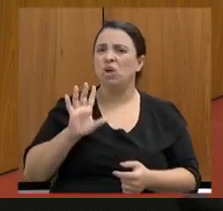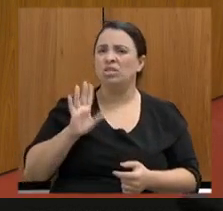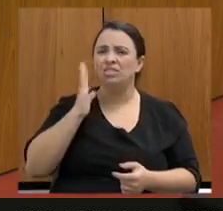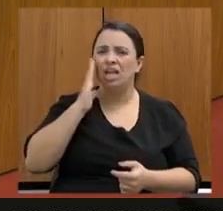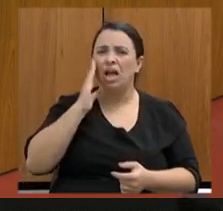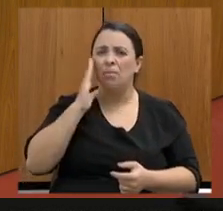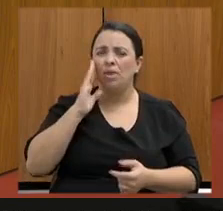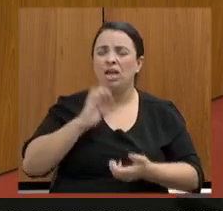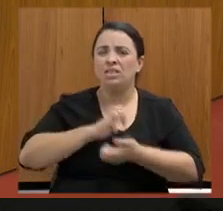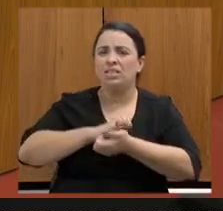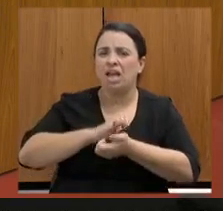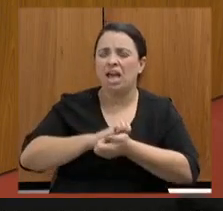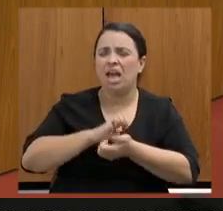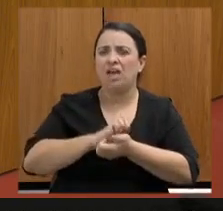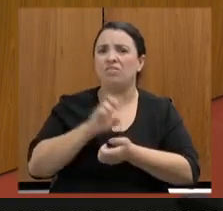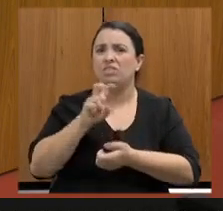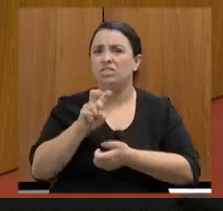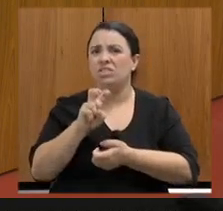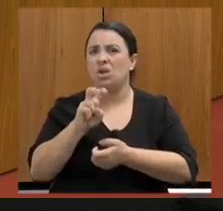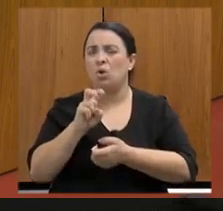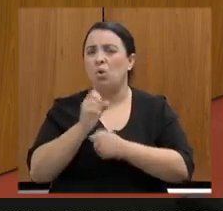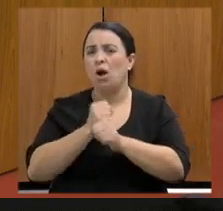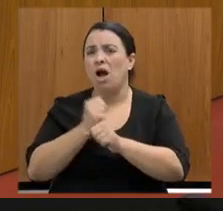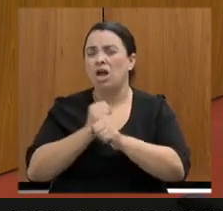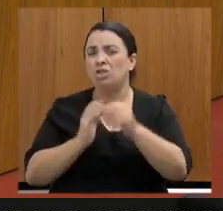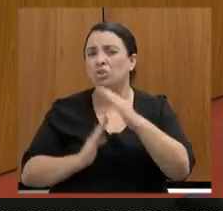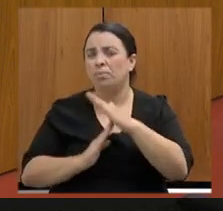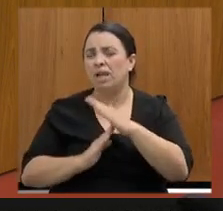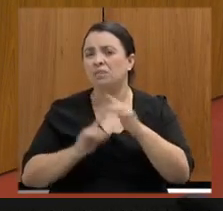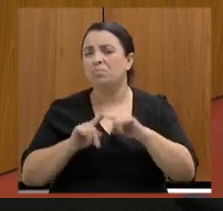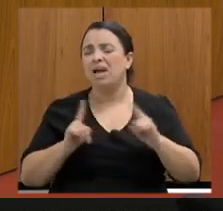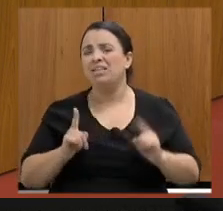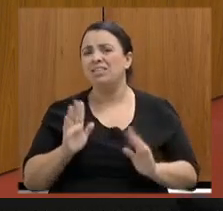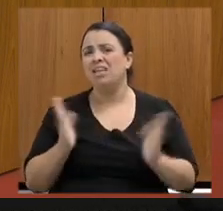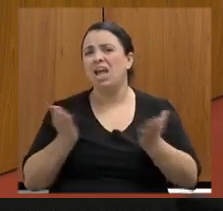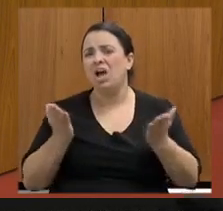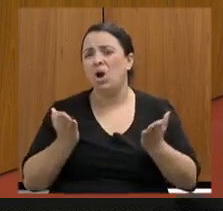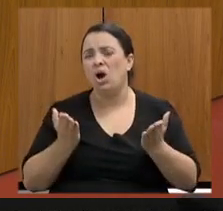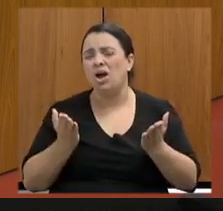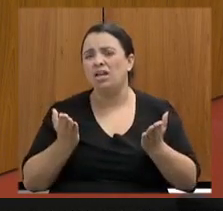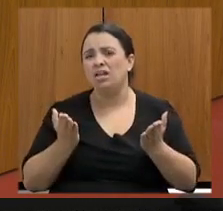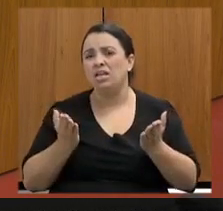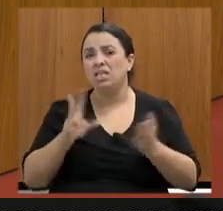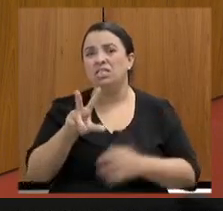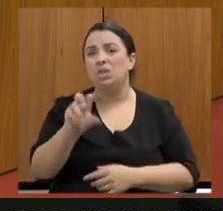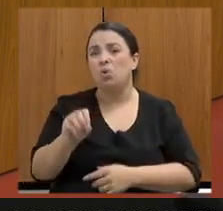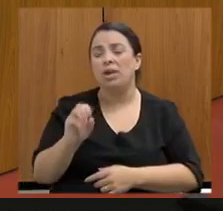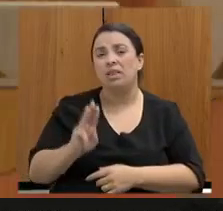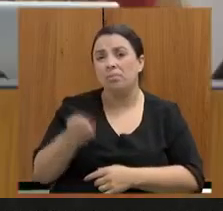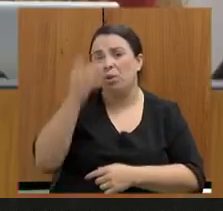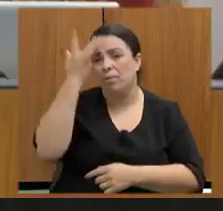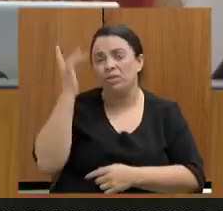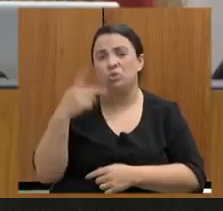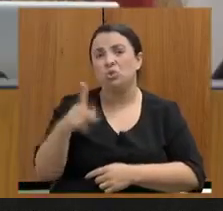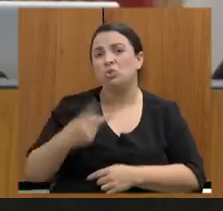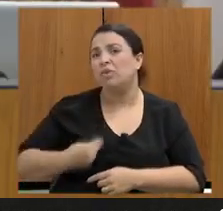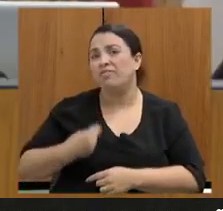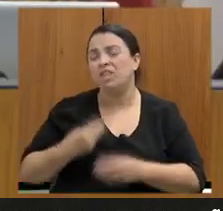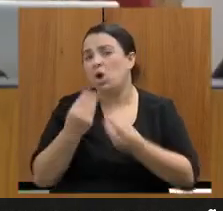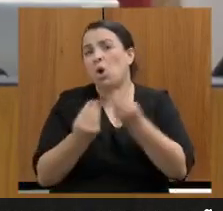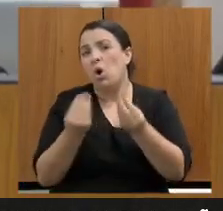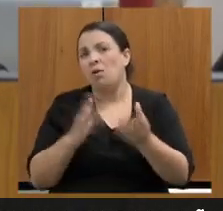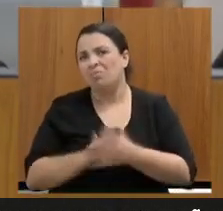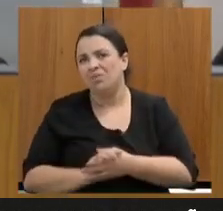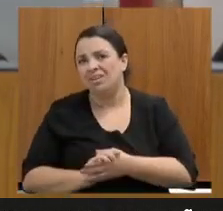prazo. E a vida de quase 90 mil pessoas agora? Eu fiz perguntas objetivas. O a secretaria está pensando desse planejamento?